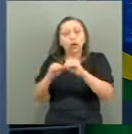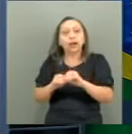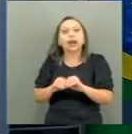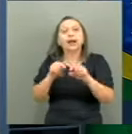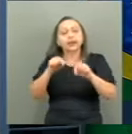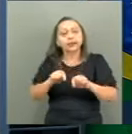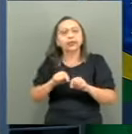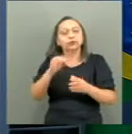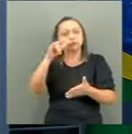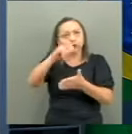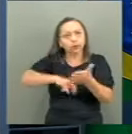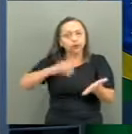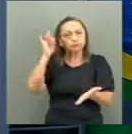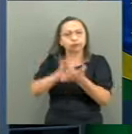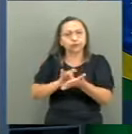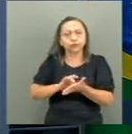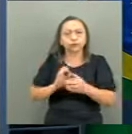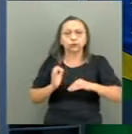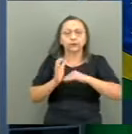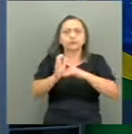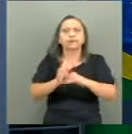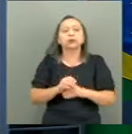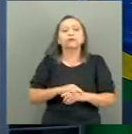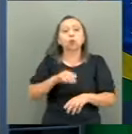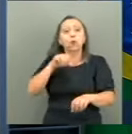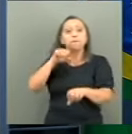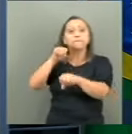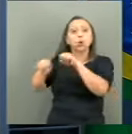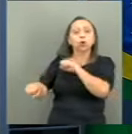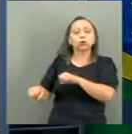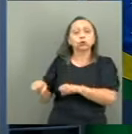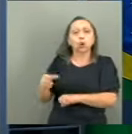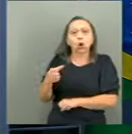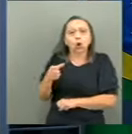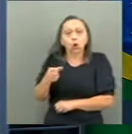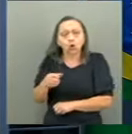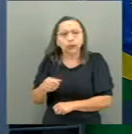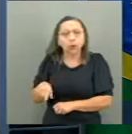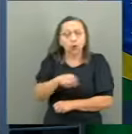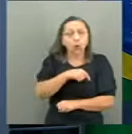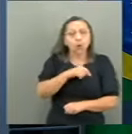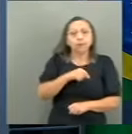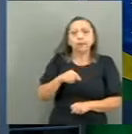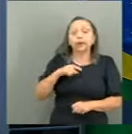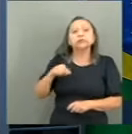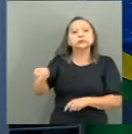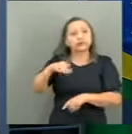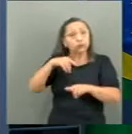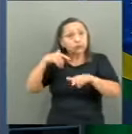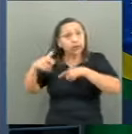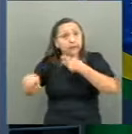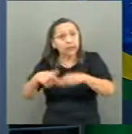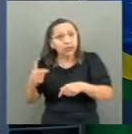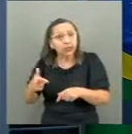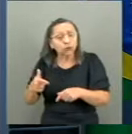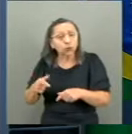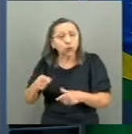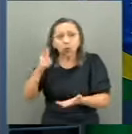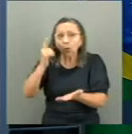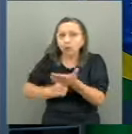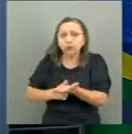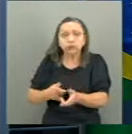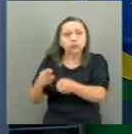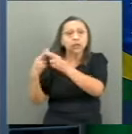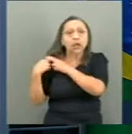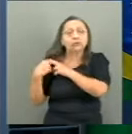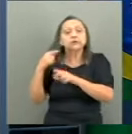assassinados covardemente quando estavam cumprindo o dever de libertar trabalhadores sob o regime